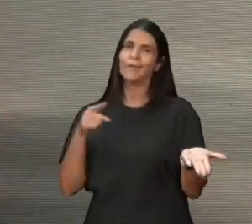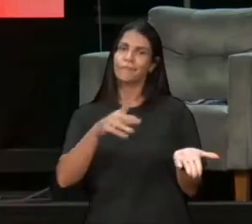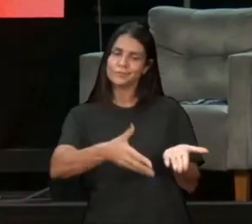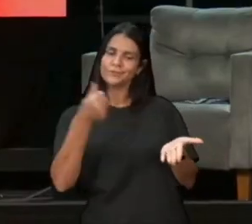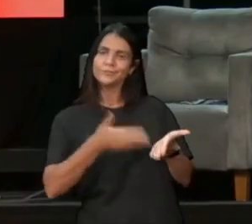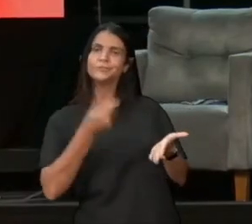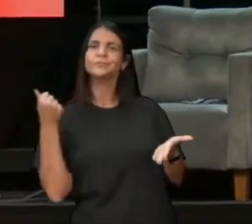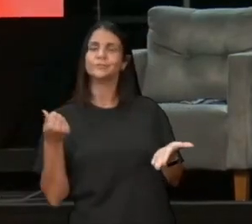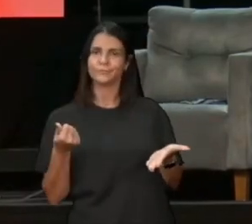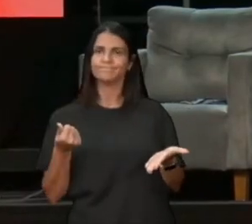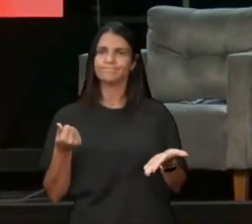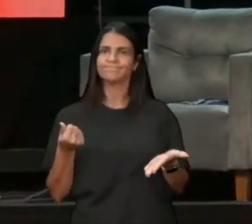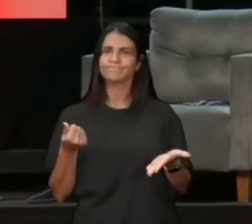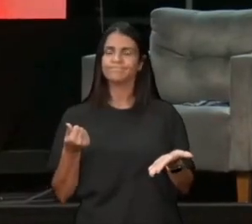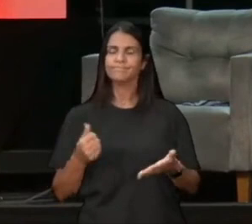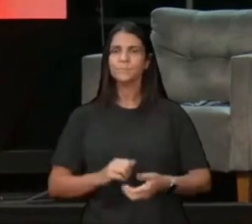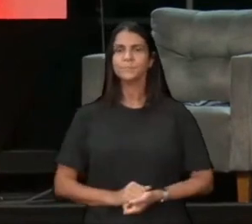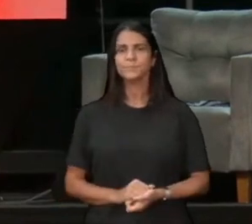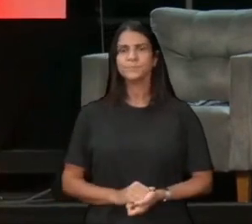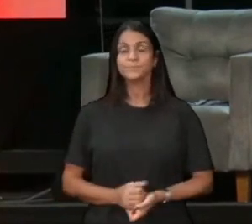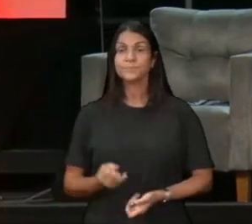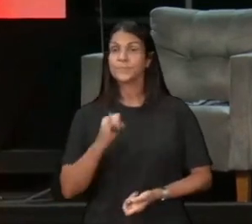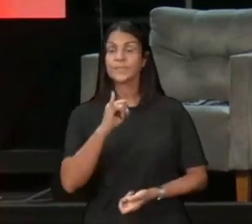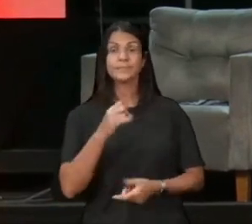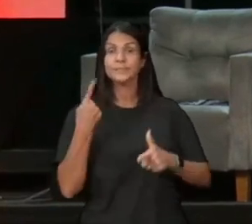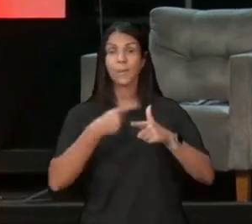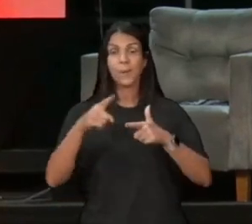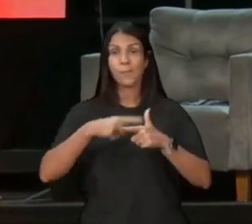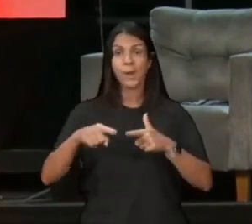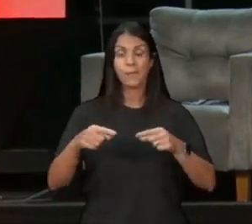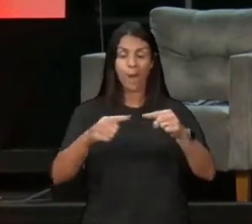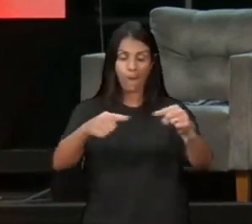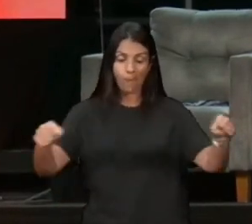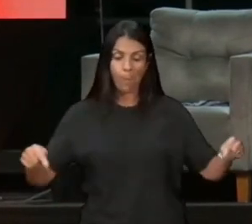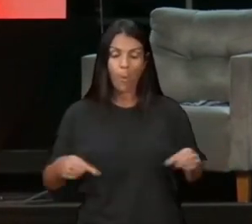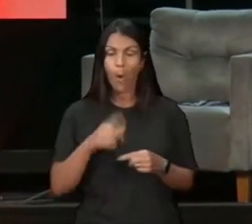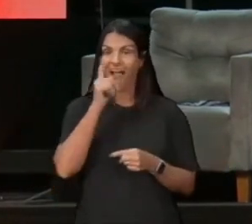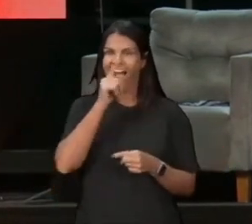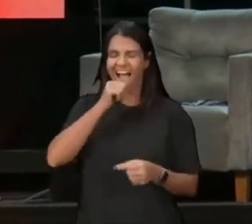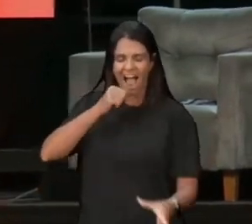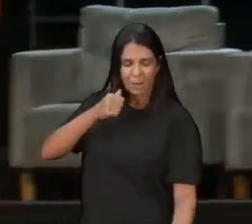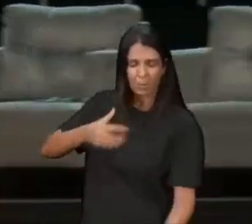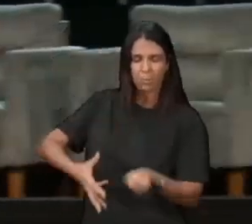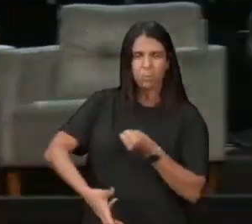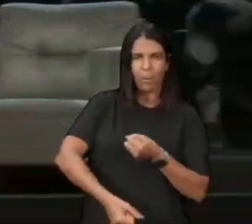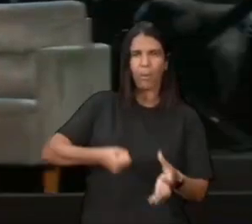quando tem um problema lá no poço de vocês, vocês consertam, quando o jegue de vocês,